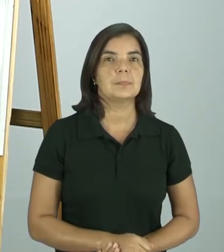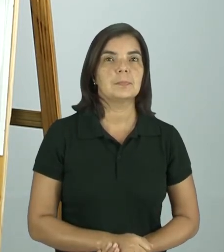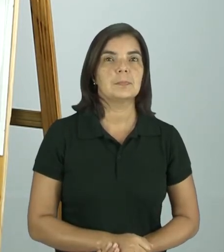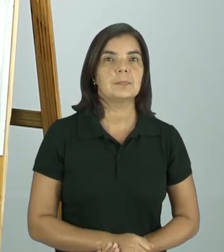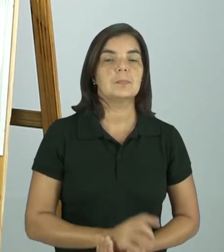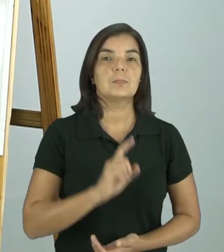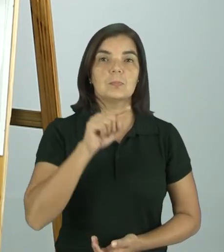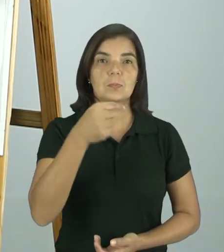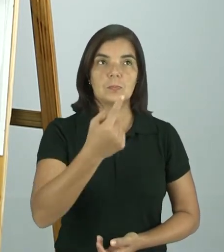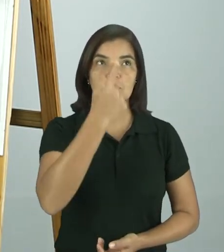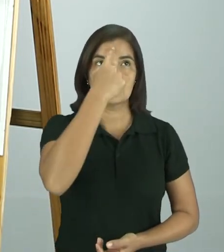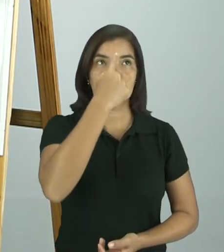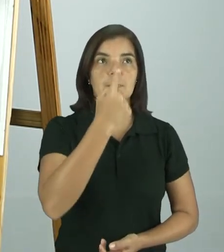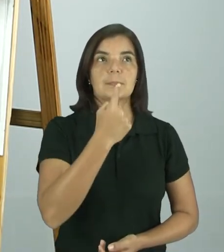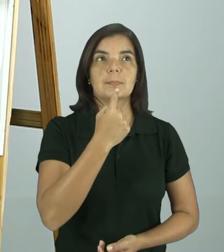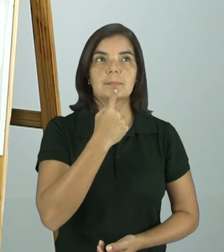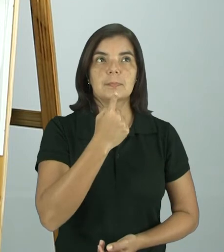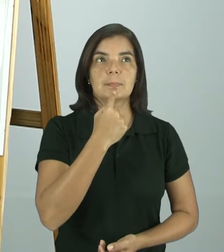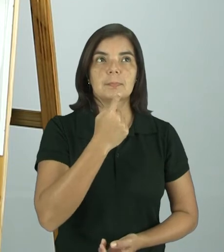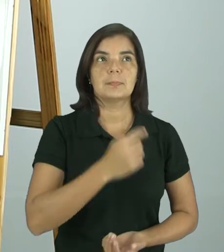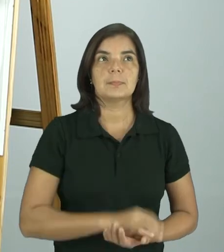Esta outra imagem...